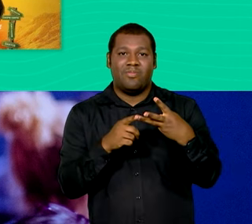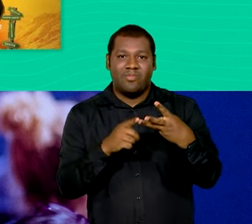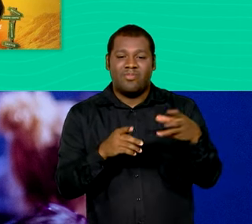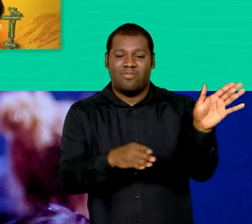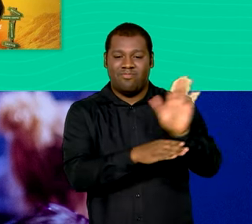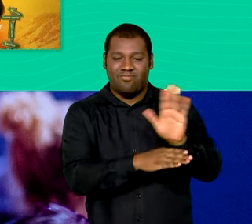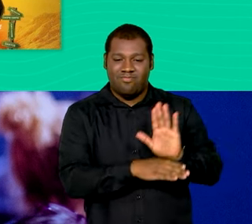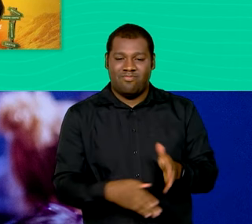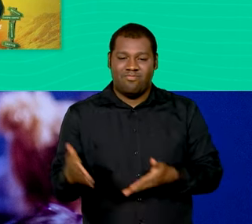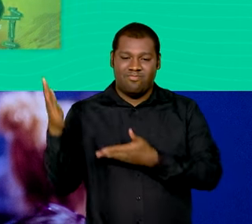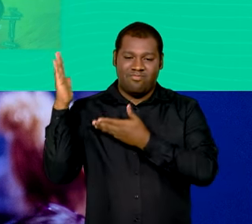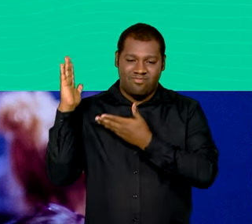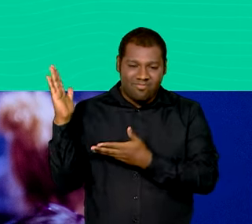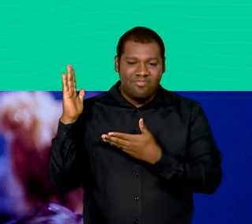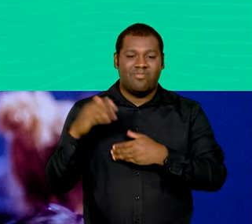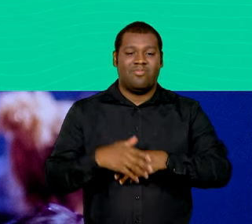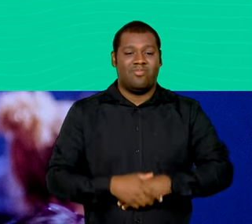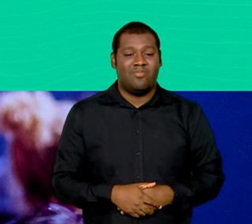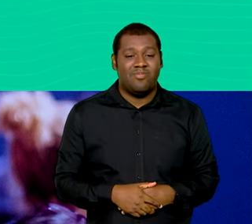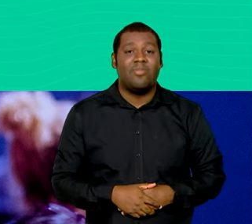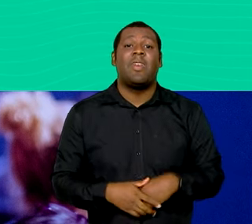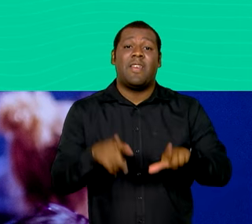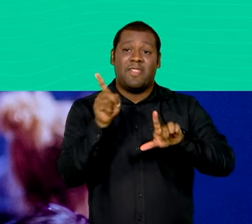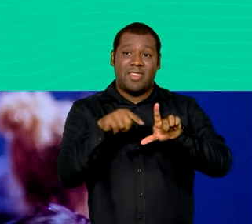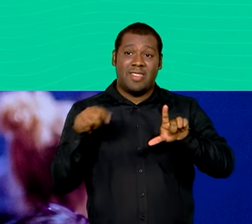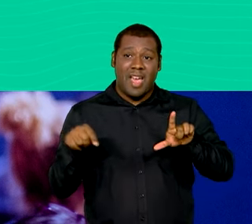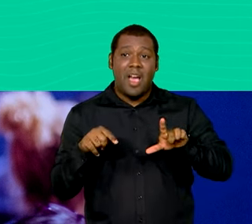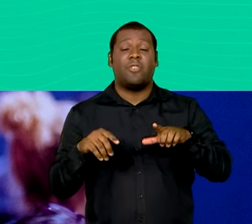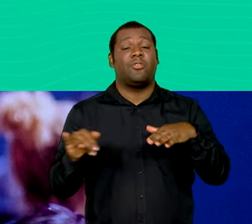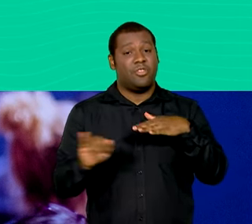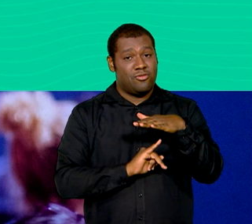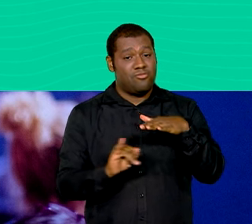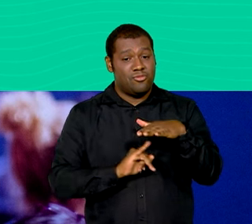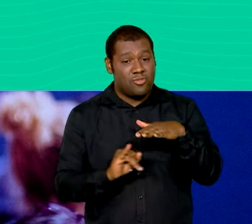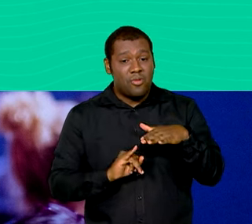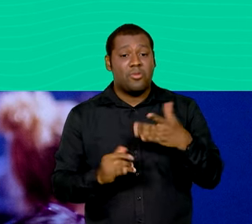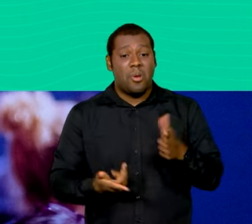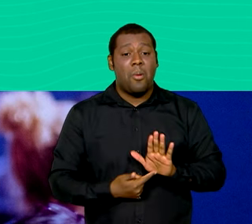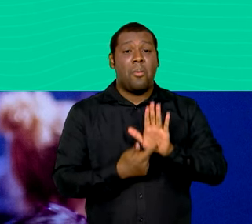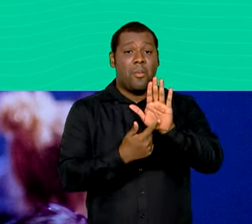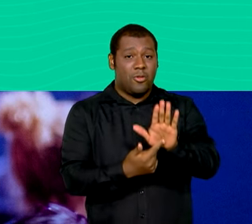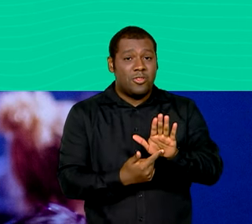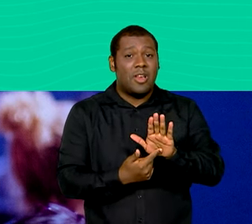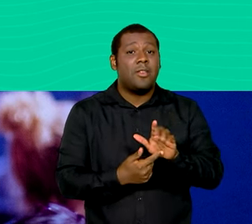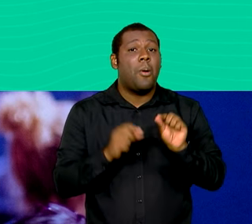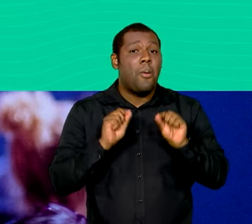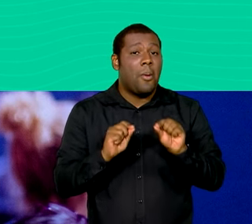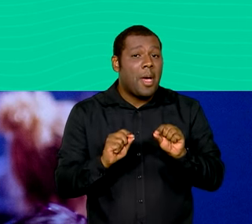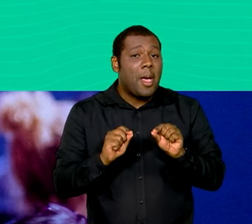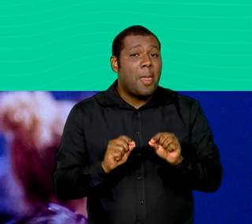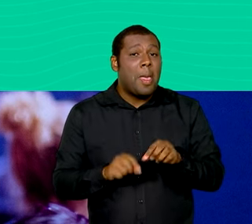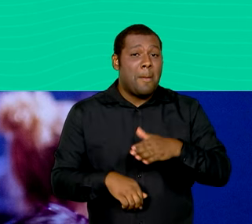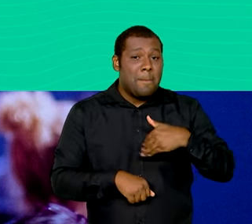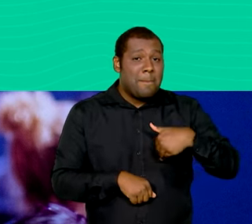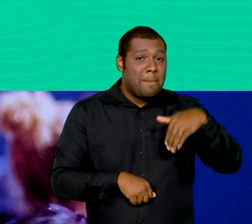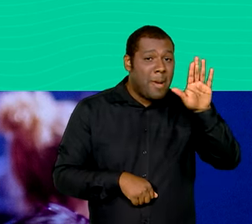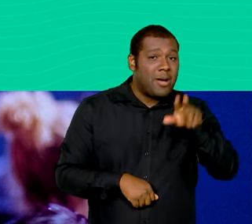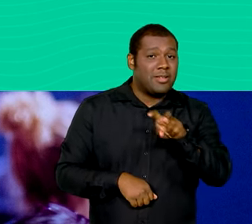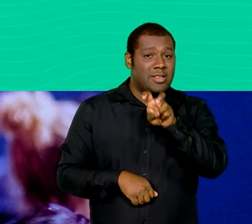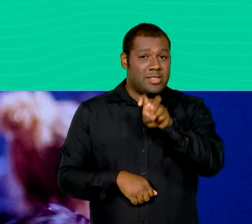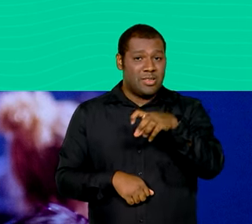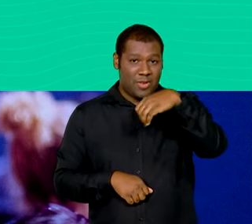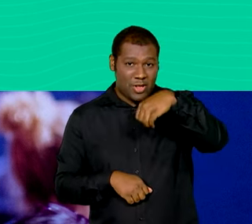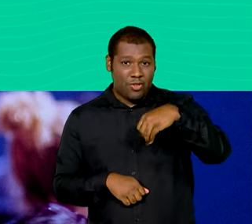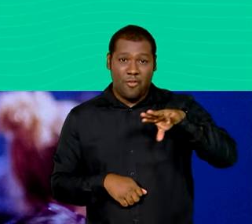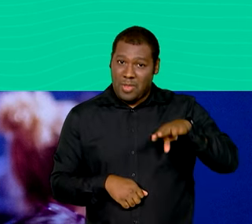Assassinas, o filme. Dados da agência registram uma receita de mais de 59 milhões